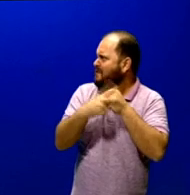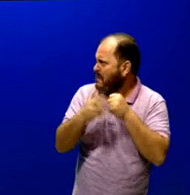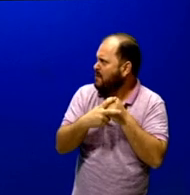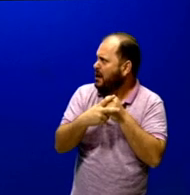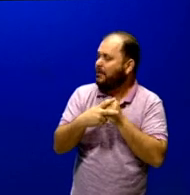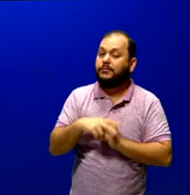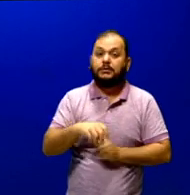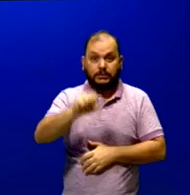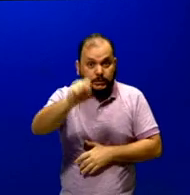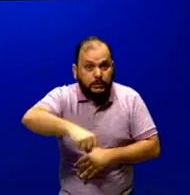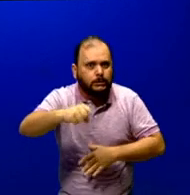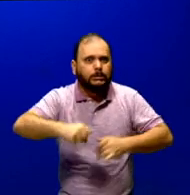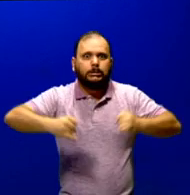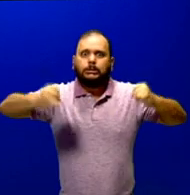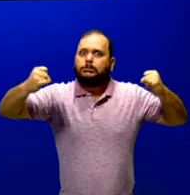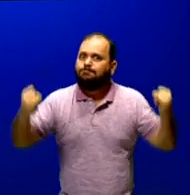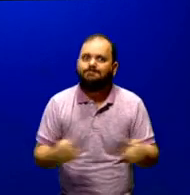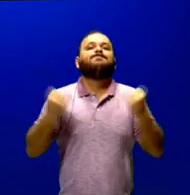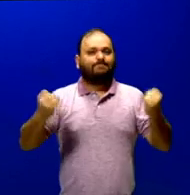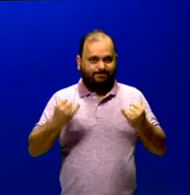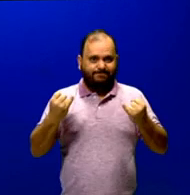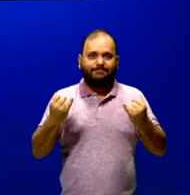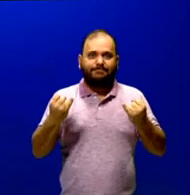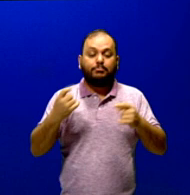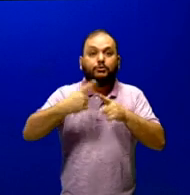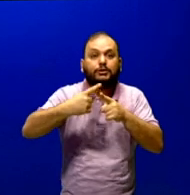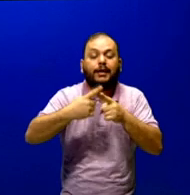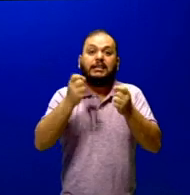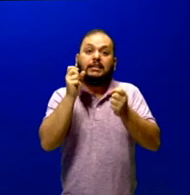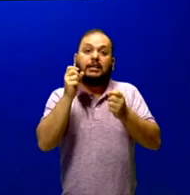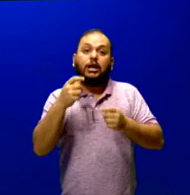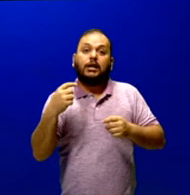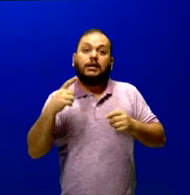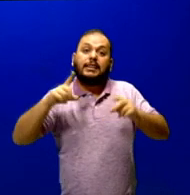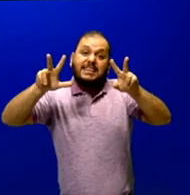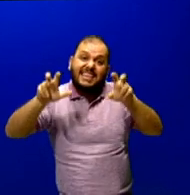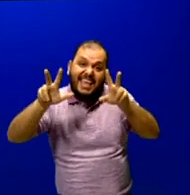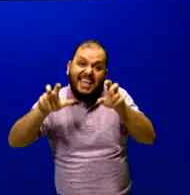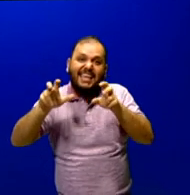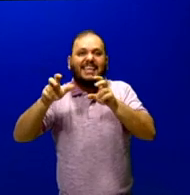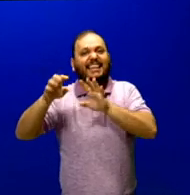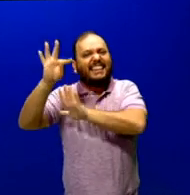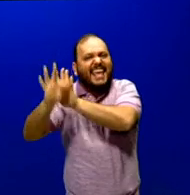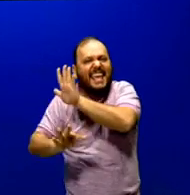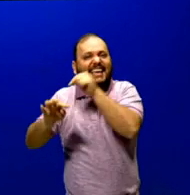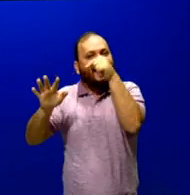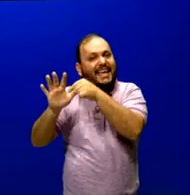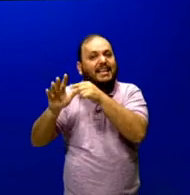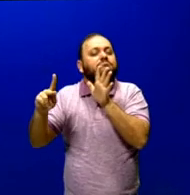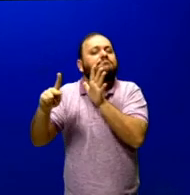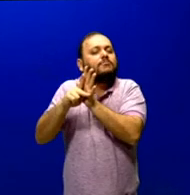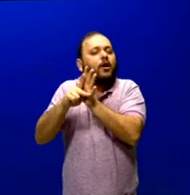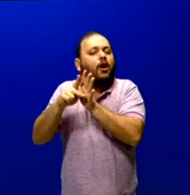importante. Extremamente importante. Nós estamos falando de um gênero, a carta de leitor. Eu não sei se você se lembra, se você teve a oportunidade de assistir.